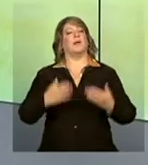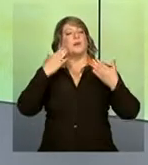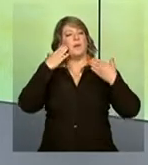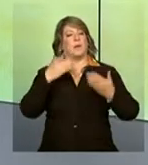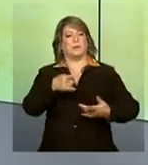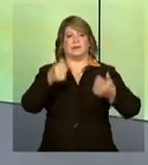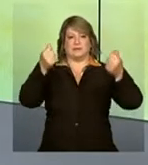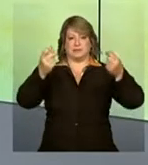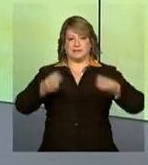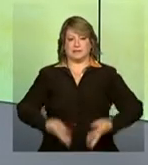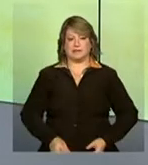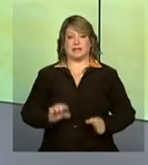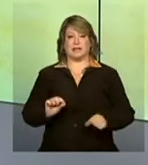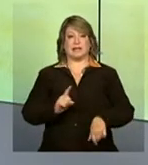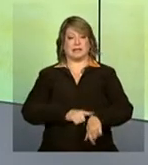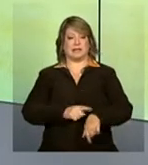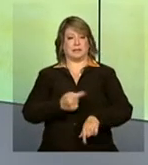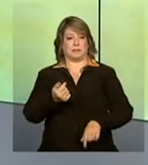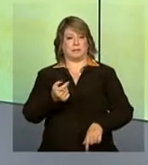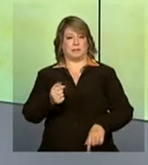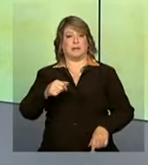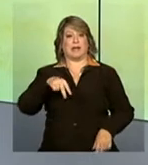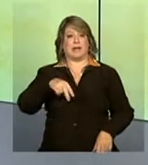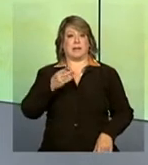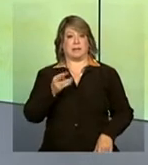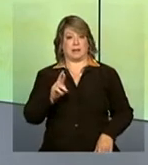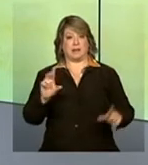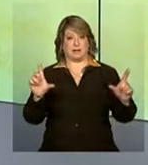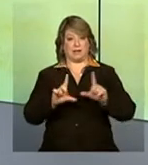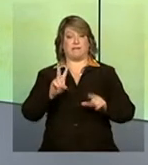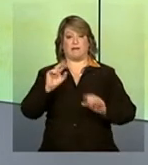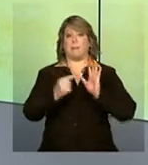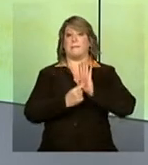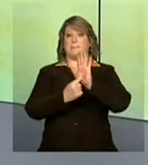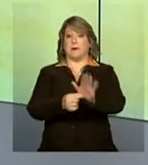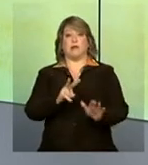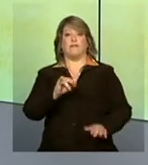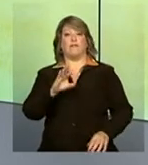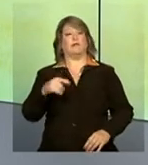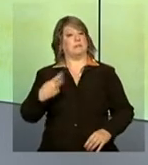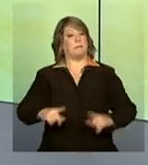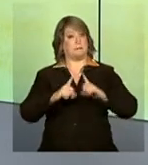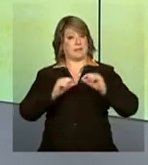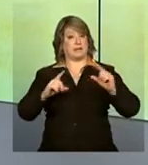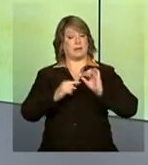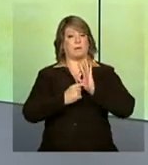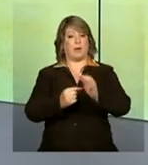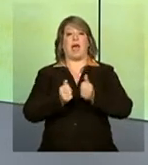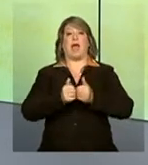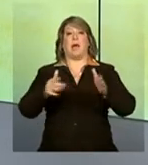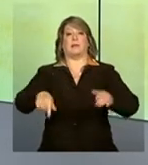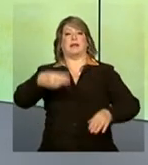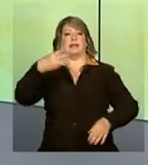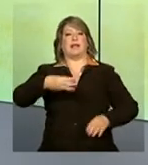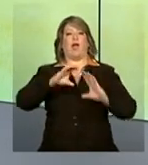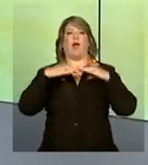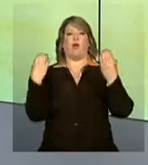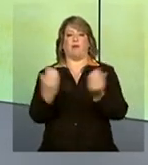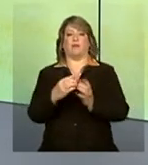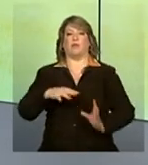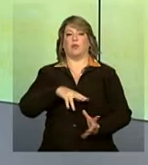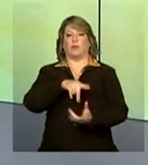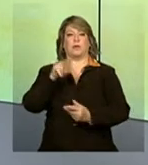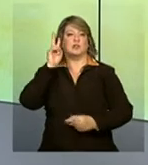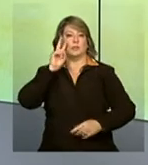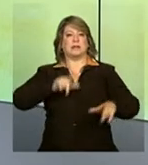Obrigada, Daniela. E daqui a pouco a NBR vai transmitir ao vivo de Brasília a abertura da terceira conferência global